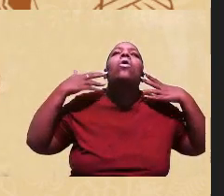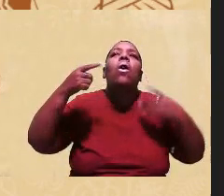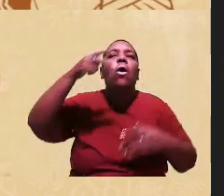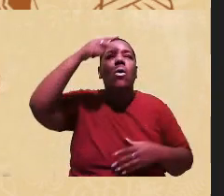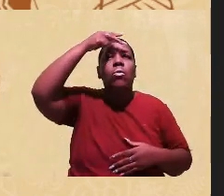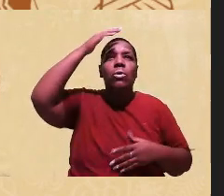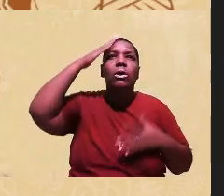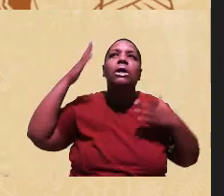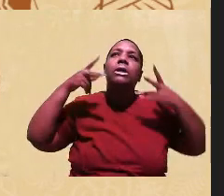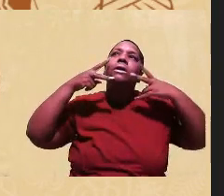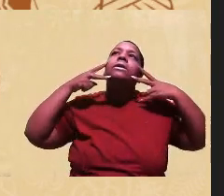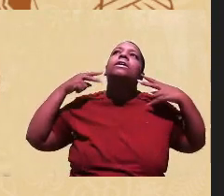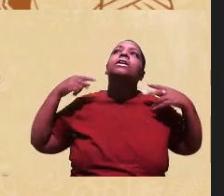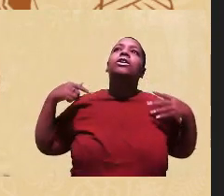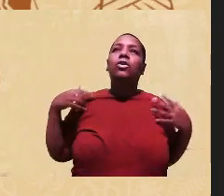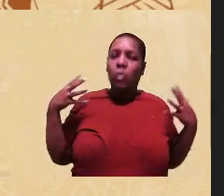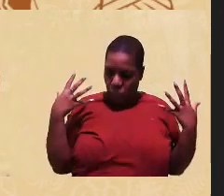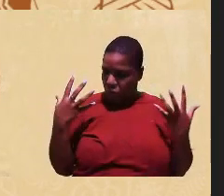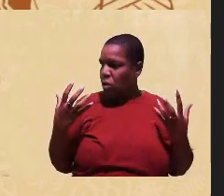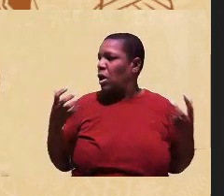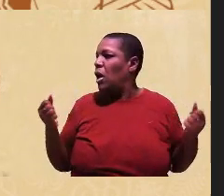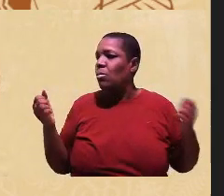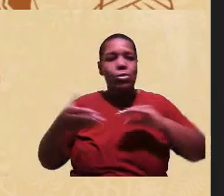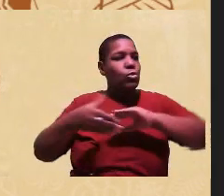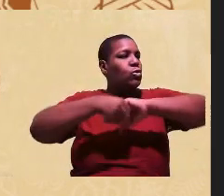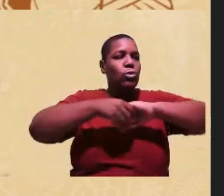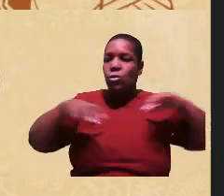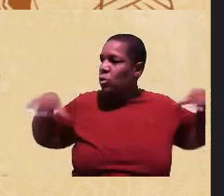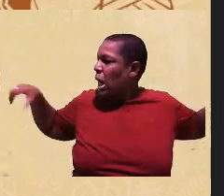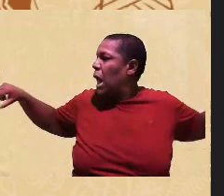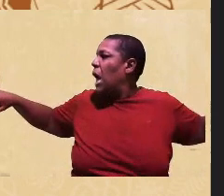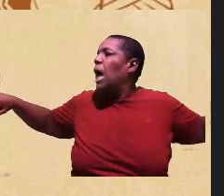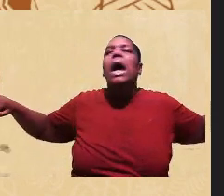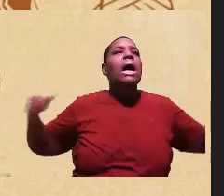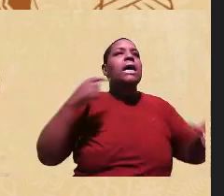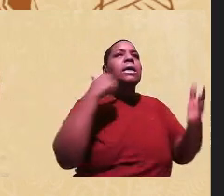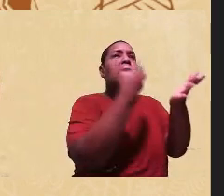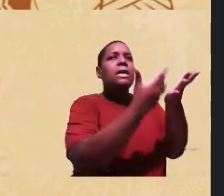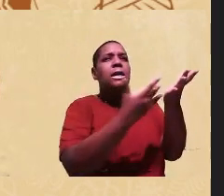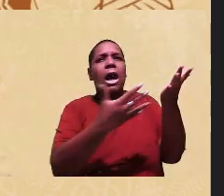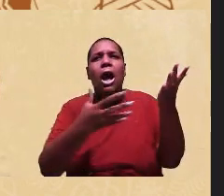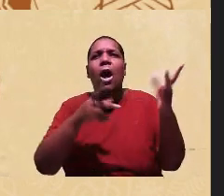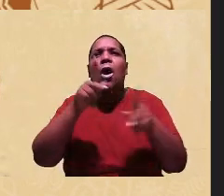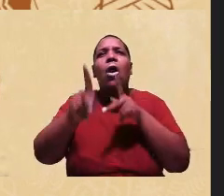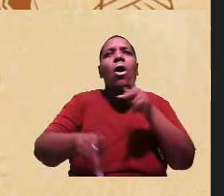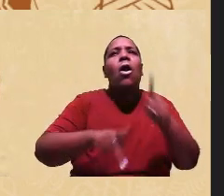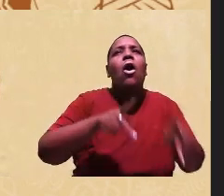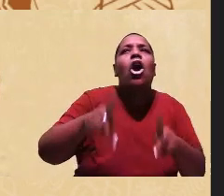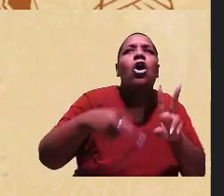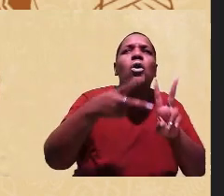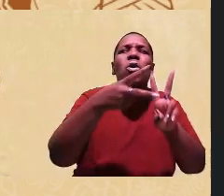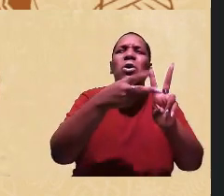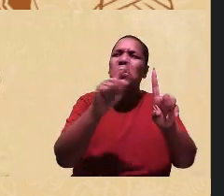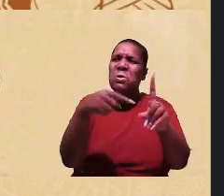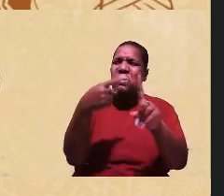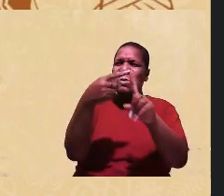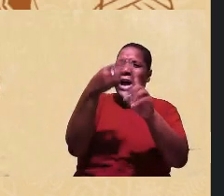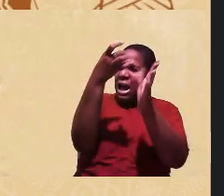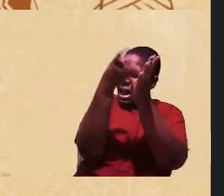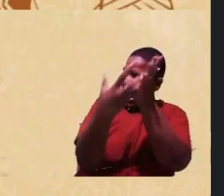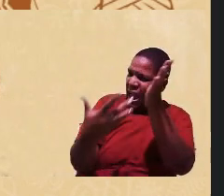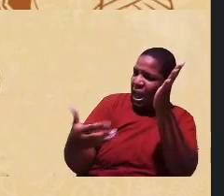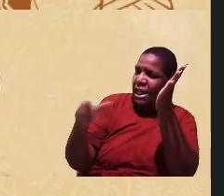vamos juntos de mãos dadas de sangue das nações indígenas nenhuma gota mais será derramada